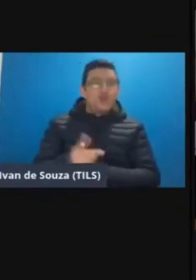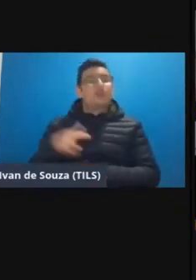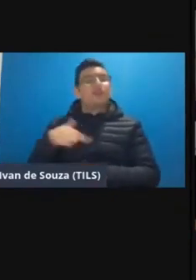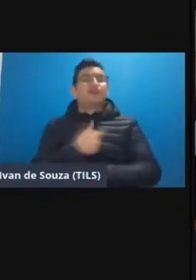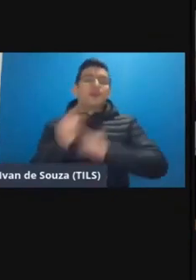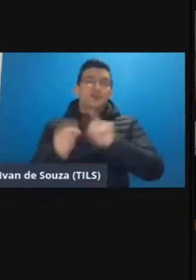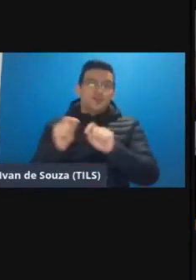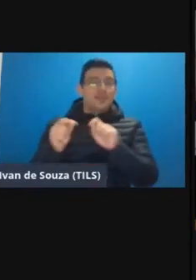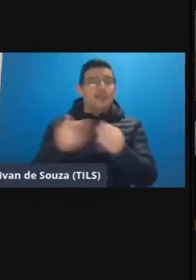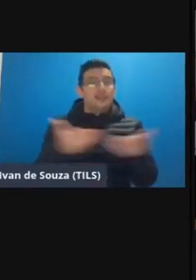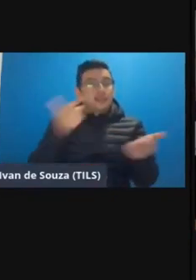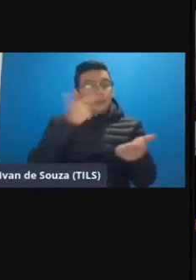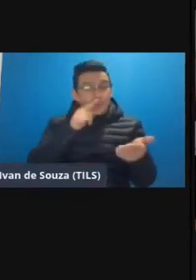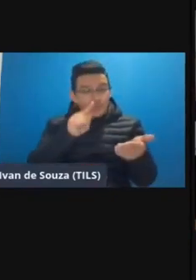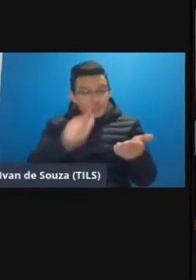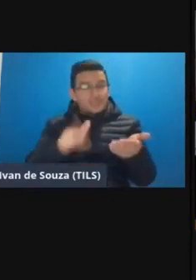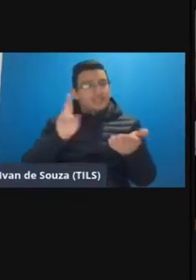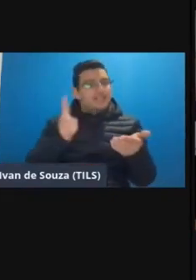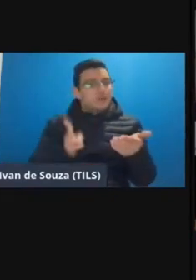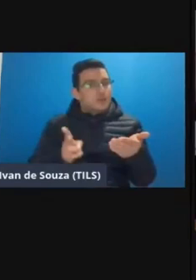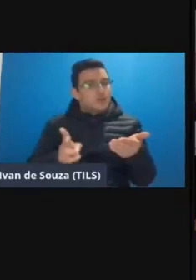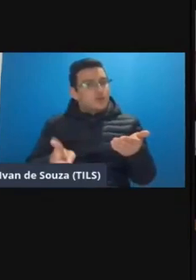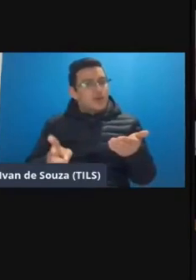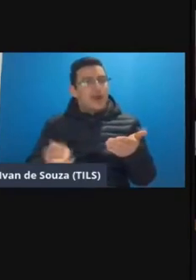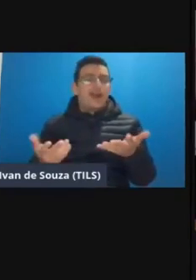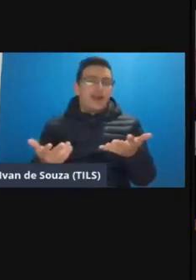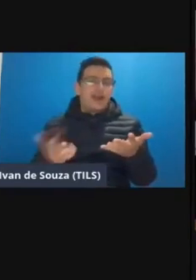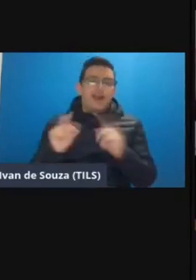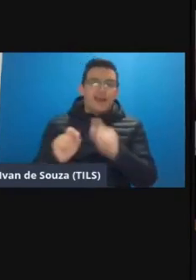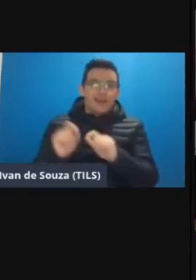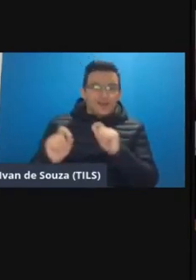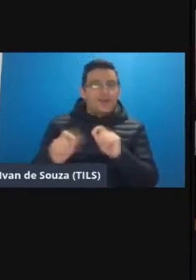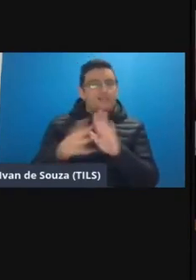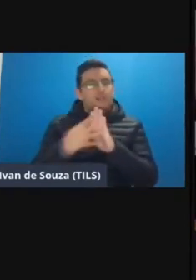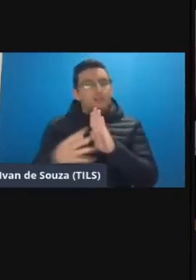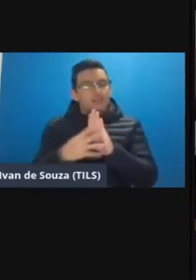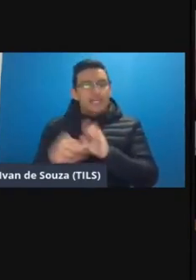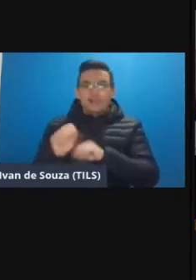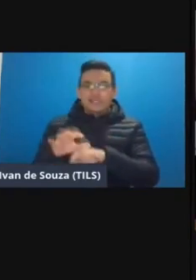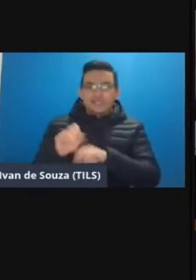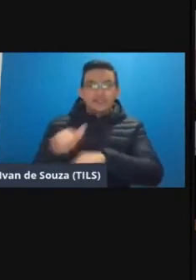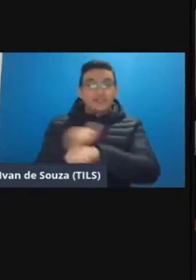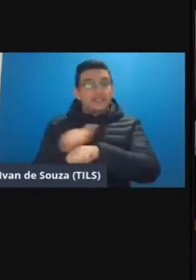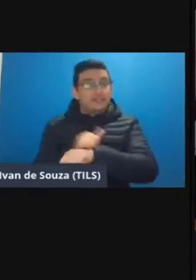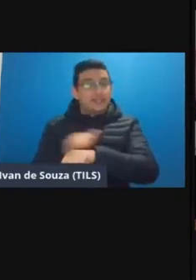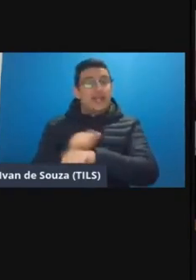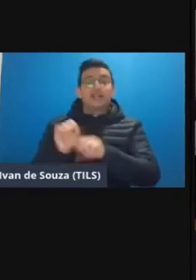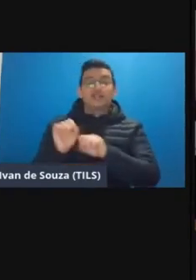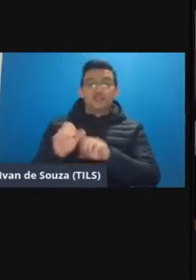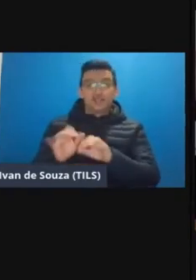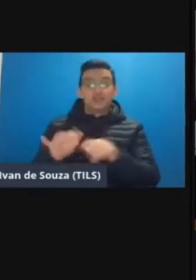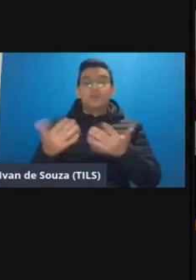eles pudessem seguir nessa nesse modelo de ensino nessa estratégia de ensino